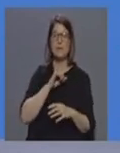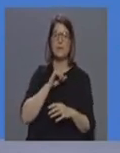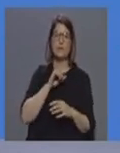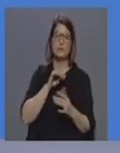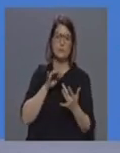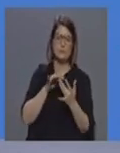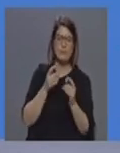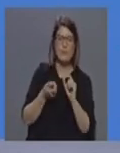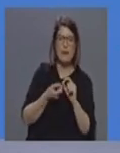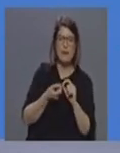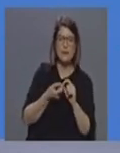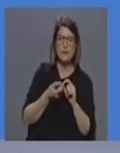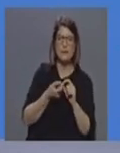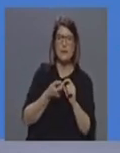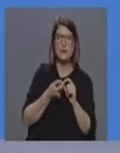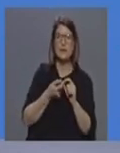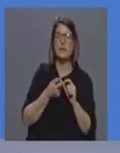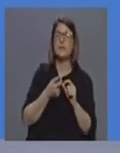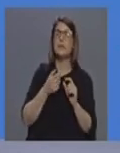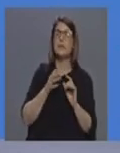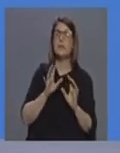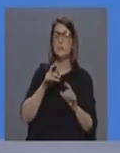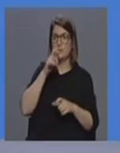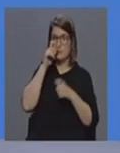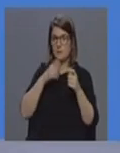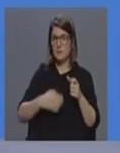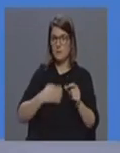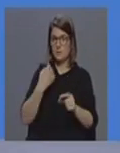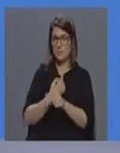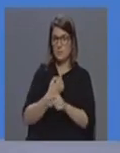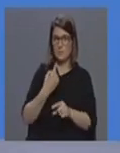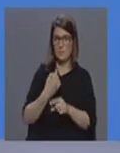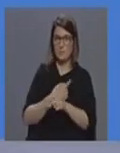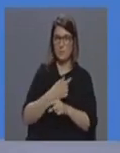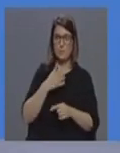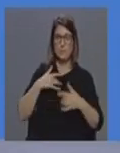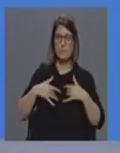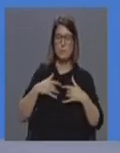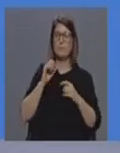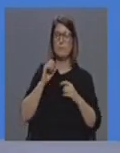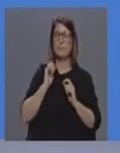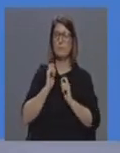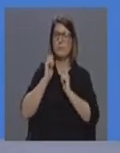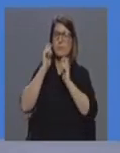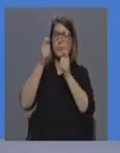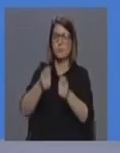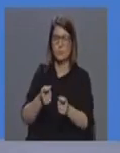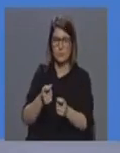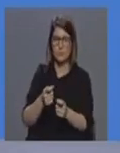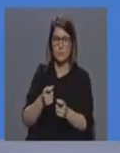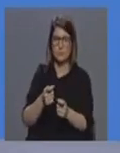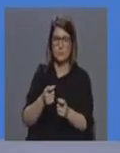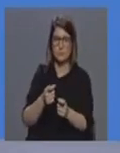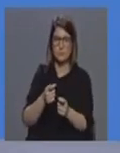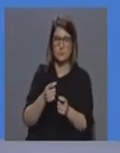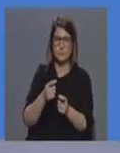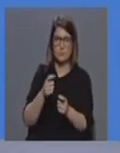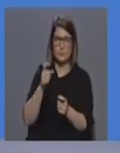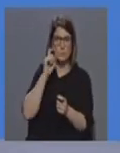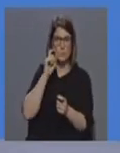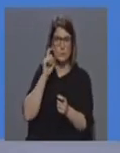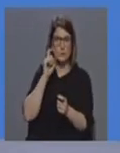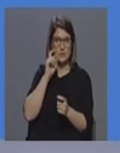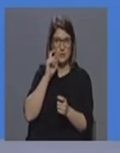se estiver com sintomatologia e capacidade de transmitir a infecção ao